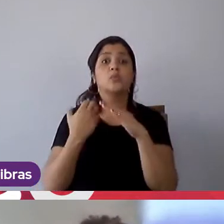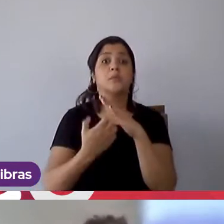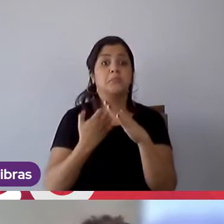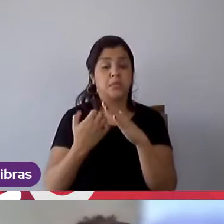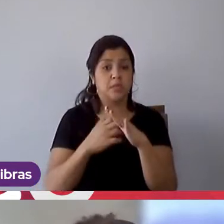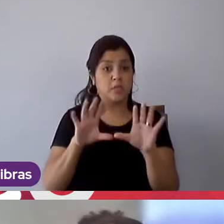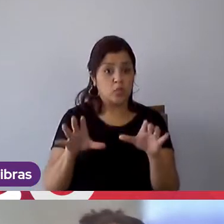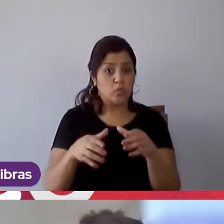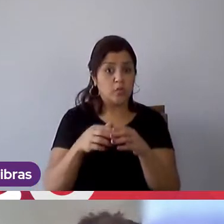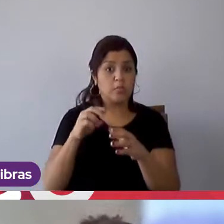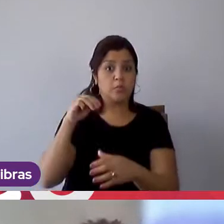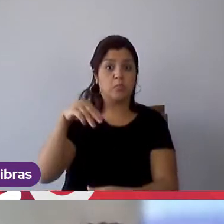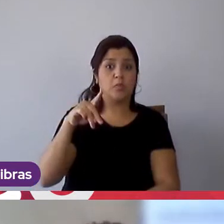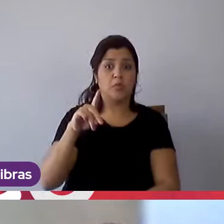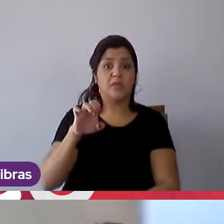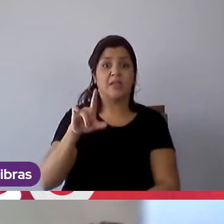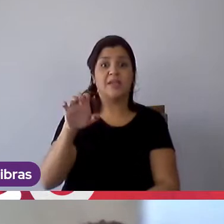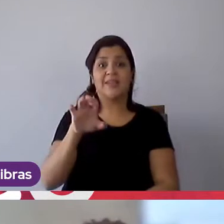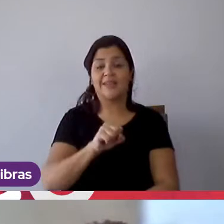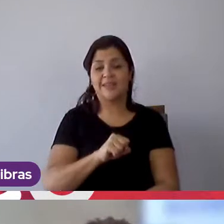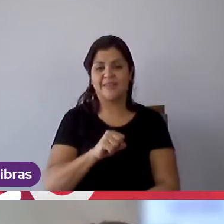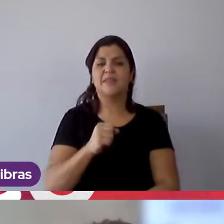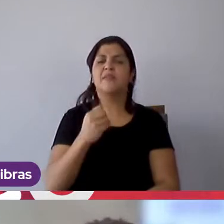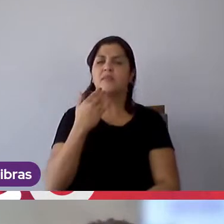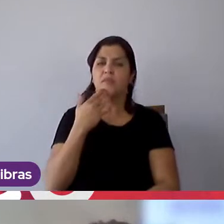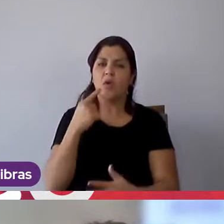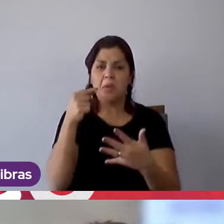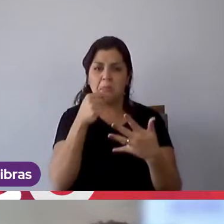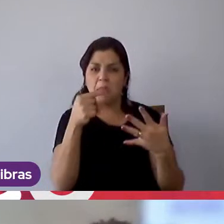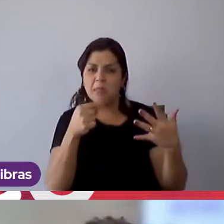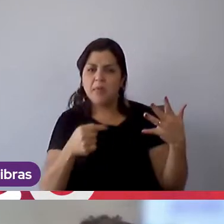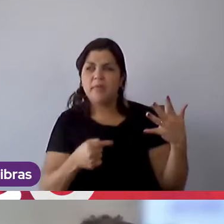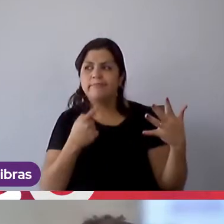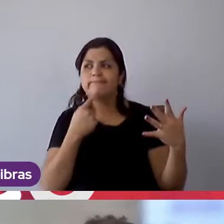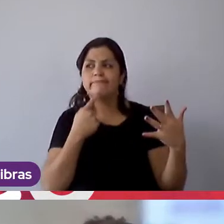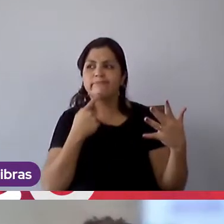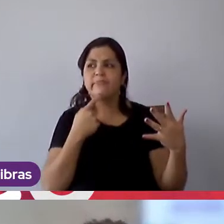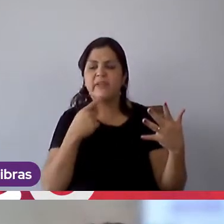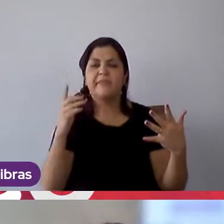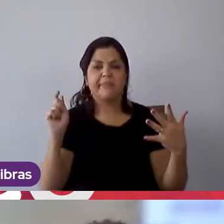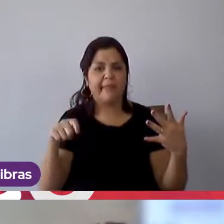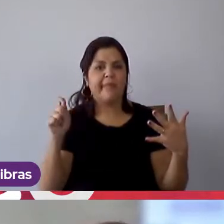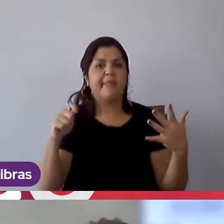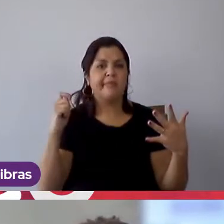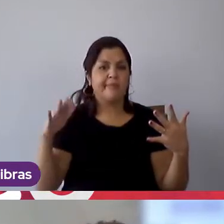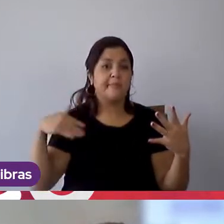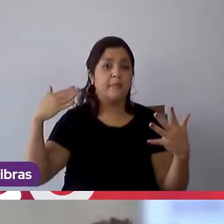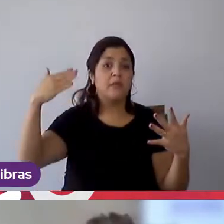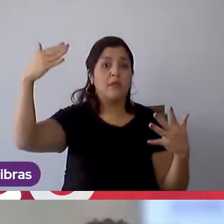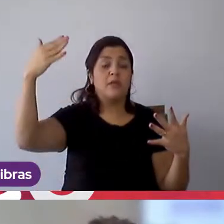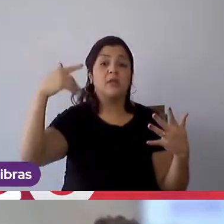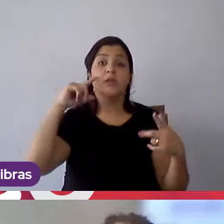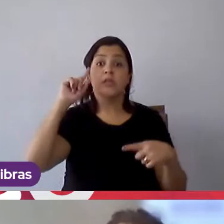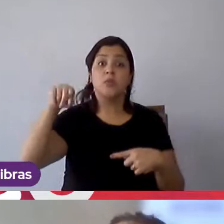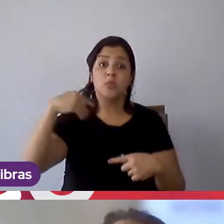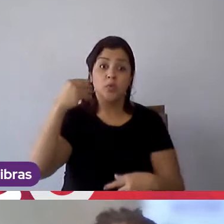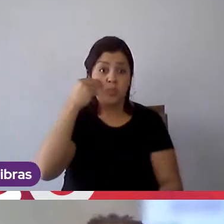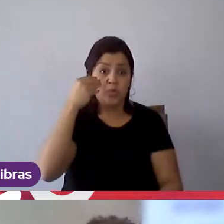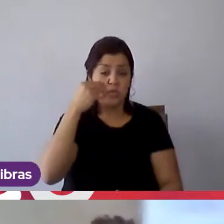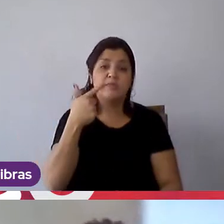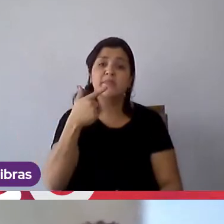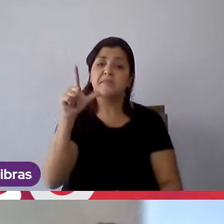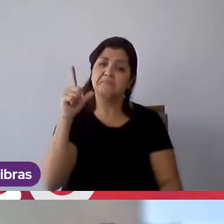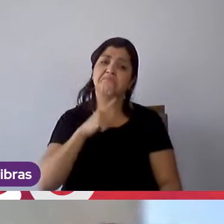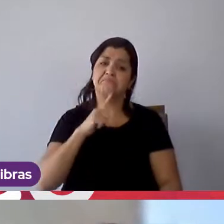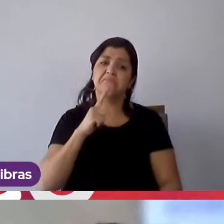do time Mondelez, bom, então eu vou melhorar naqueles pontos, eu vou desenvolver aqueles pontos, e numa próxima oportunidade de que com certeza você terá,